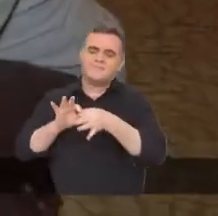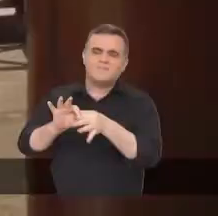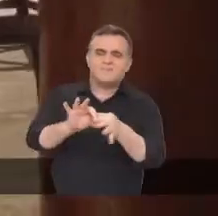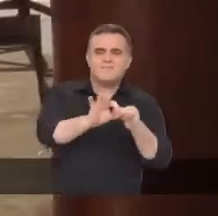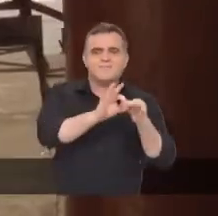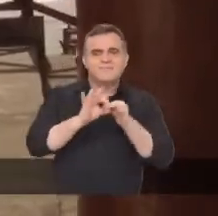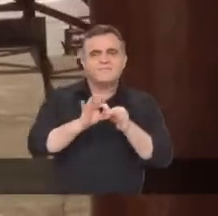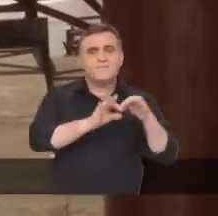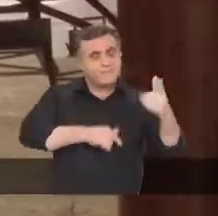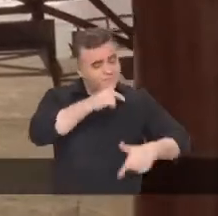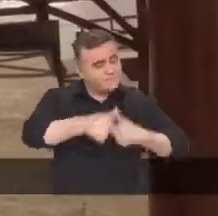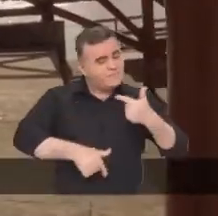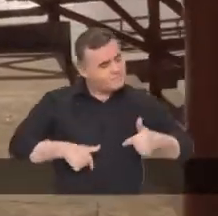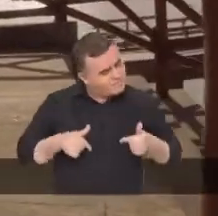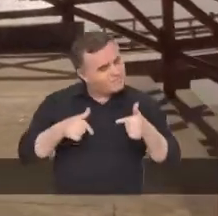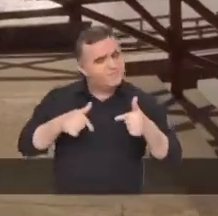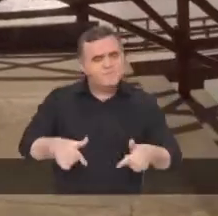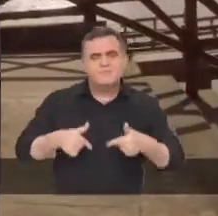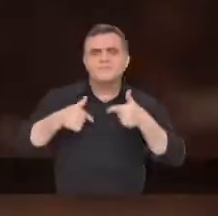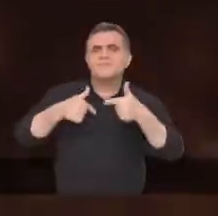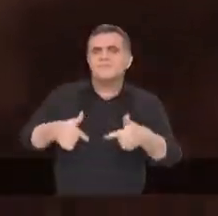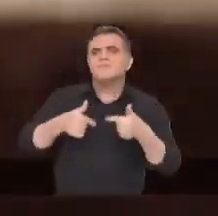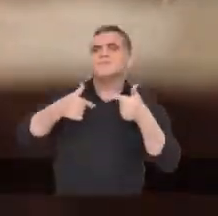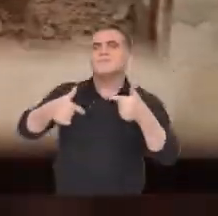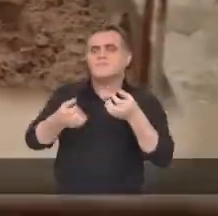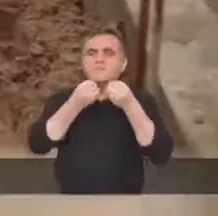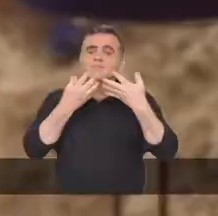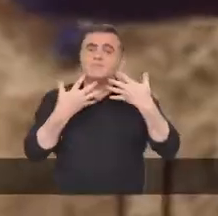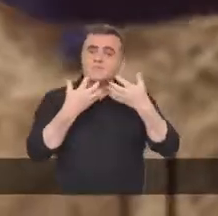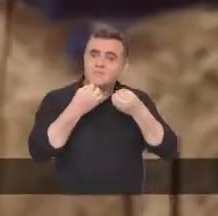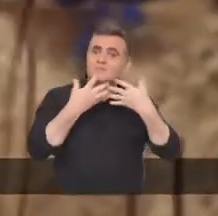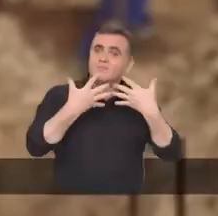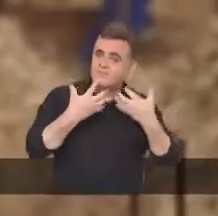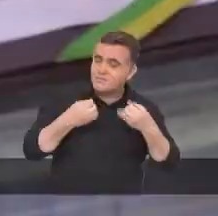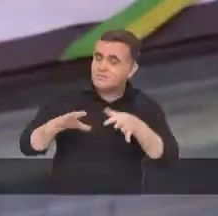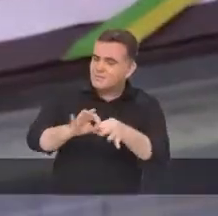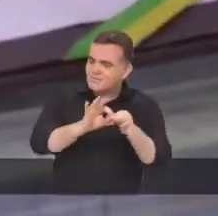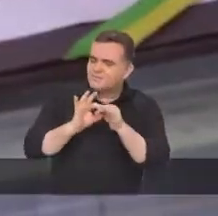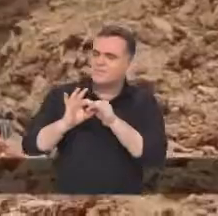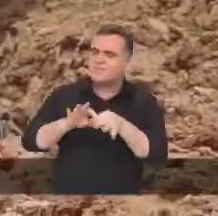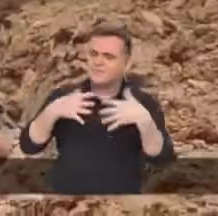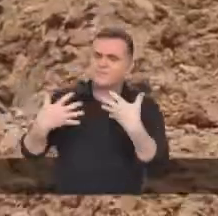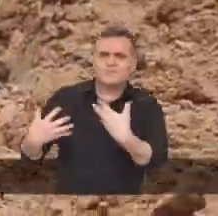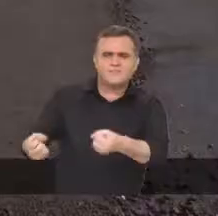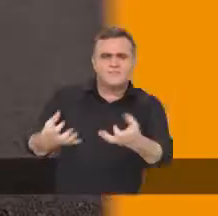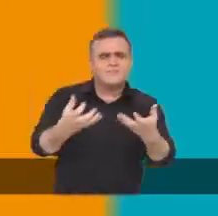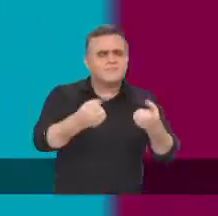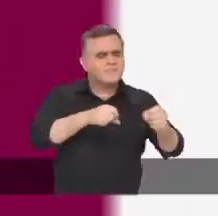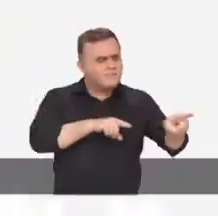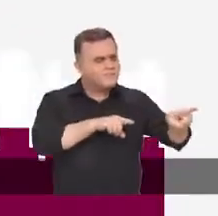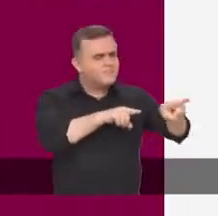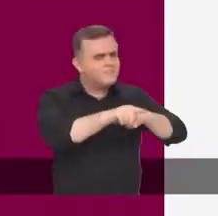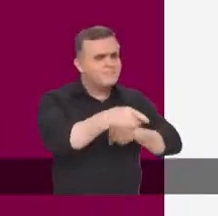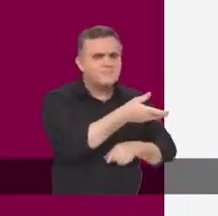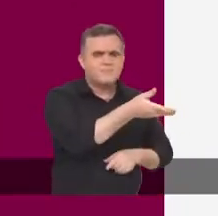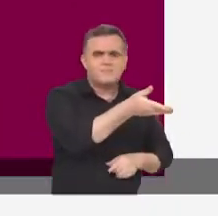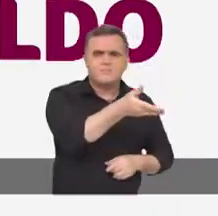vidas com trabalho e com ação Para fazer ainda mais, estamos juntos, meu irmão.